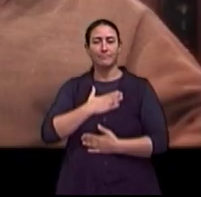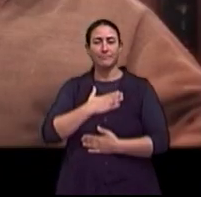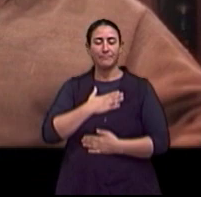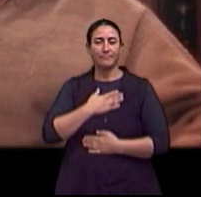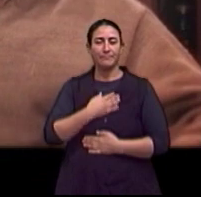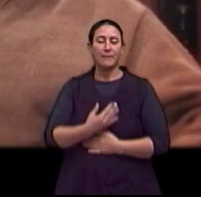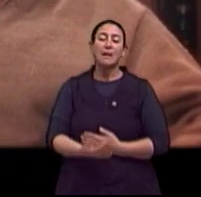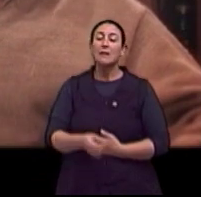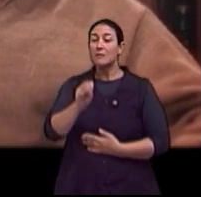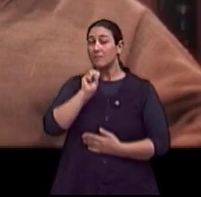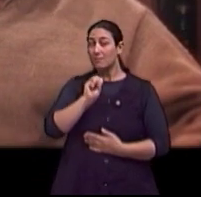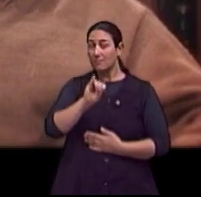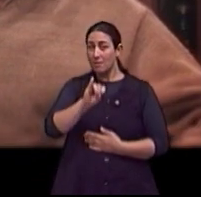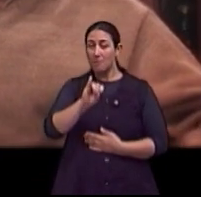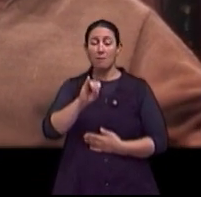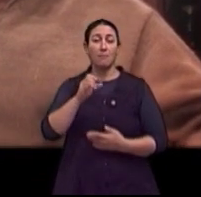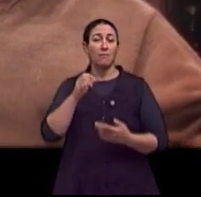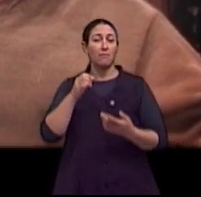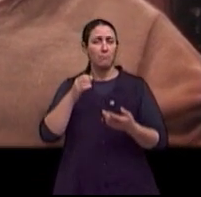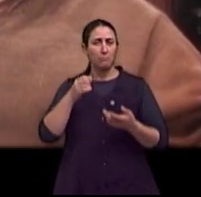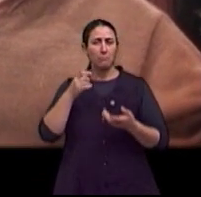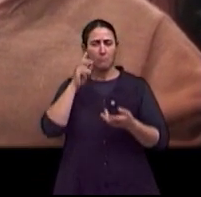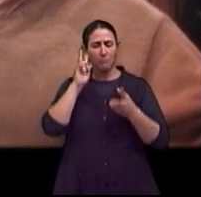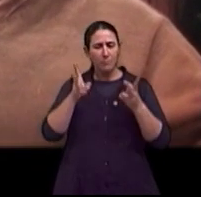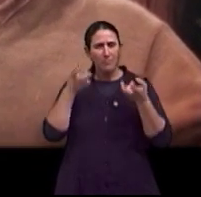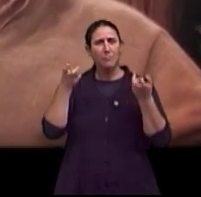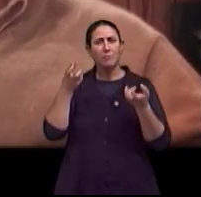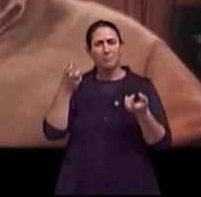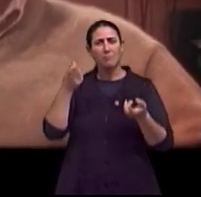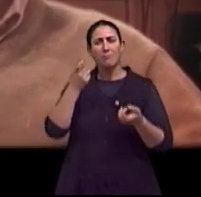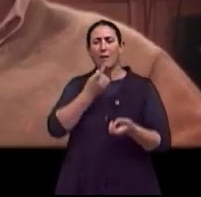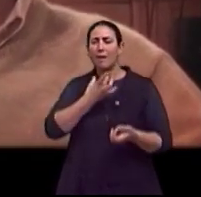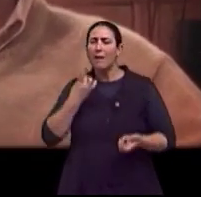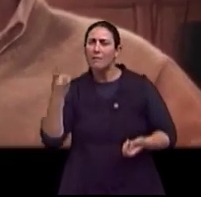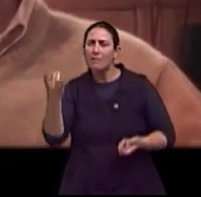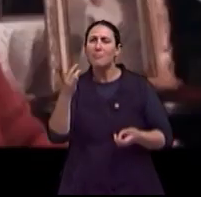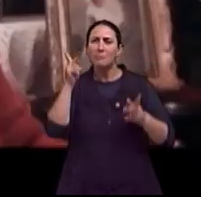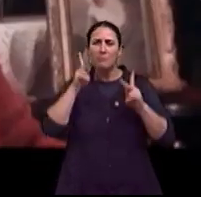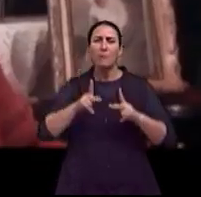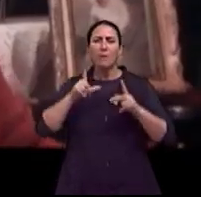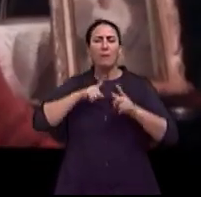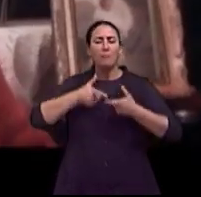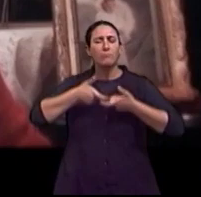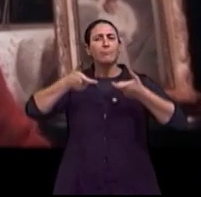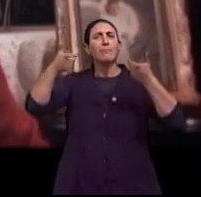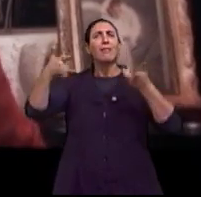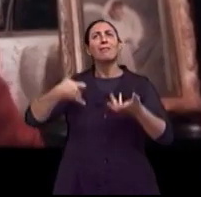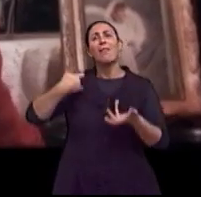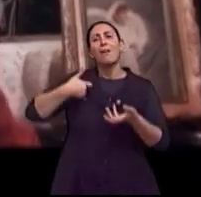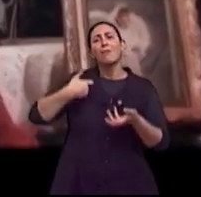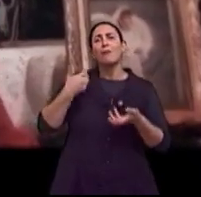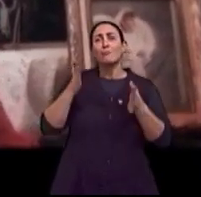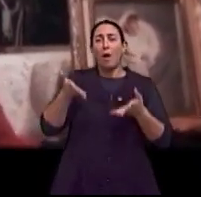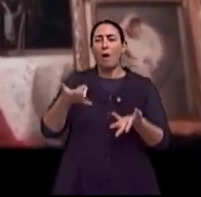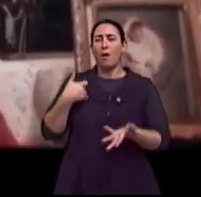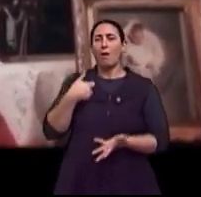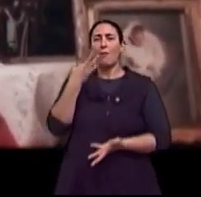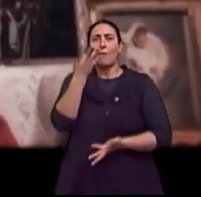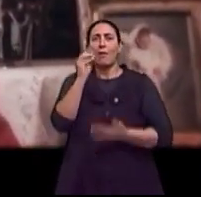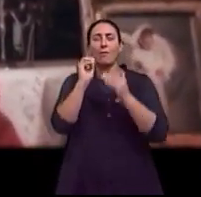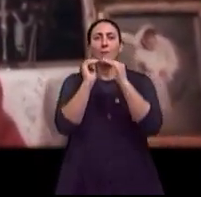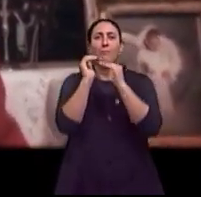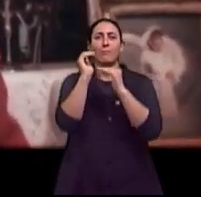Se não, vai aumentar em frequência, que é difícil, vai aumentar em qualidade, né? Eu sinto que cada vez fica